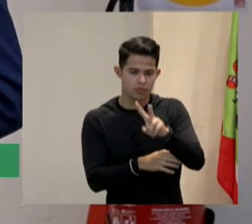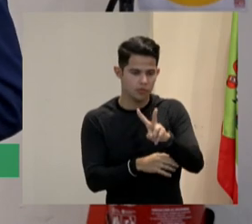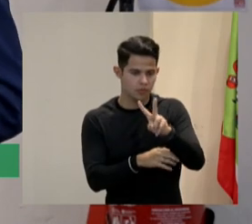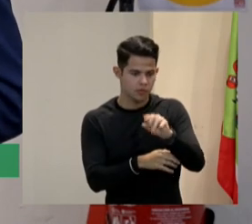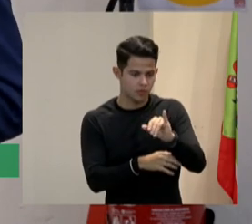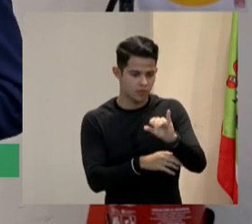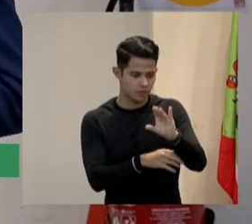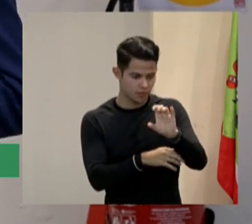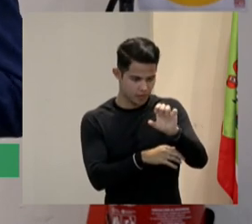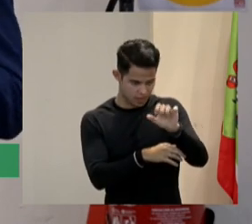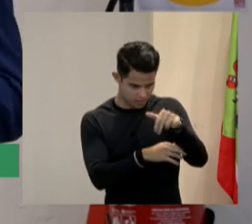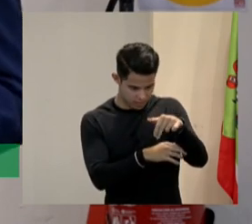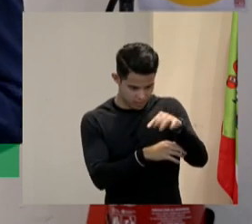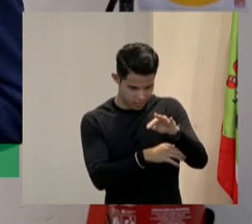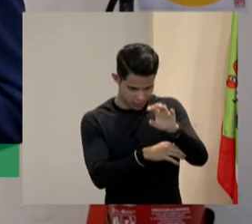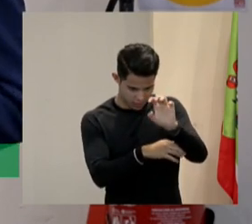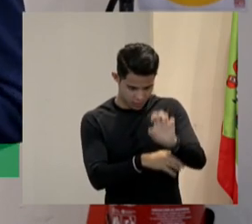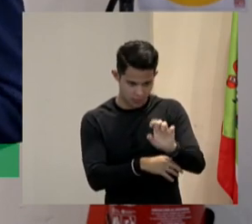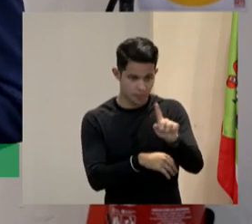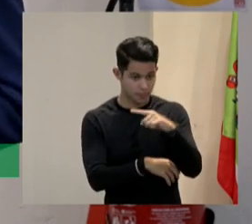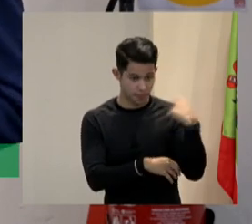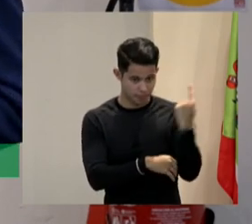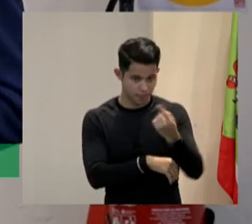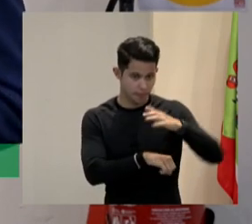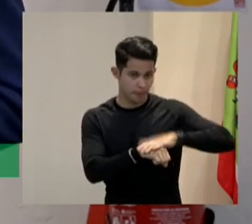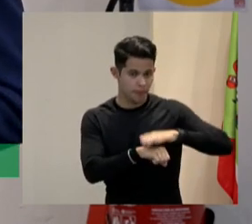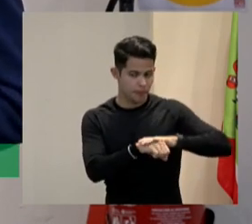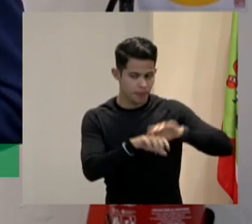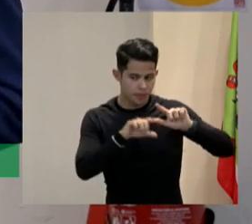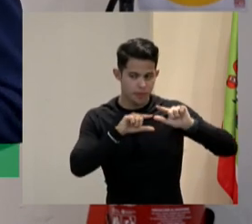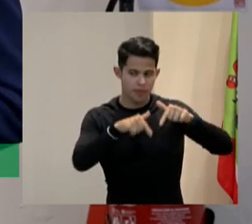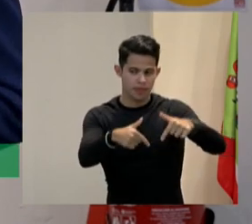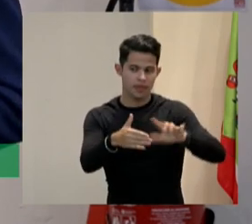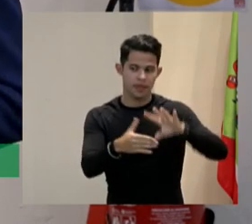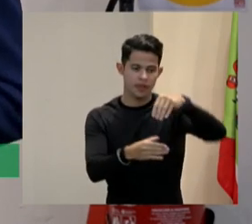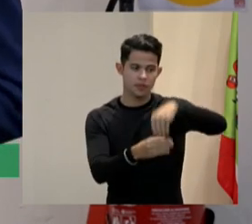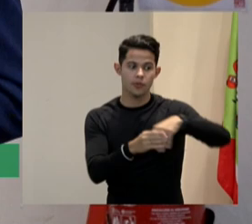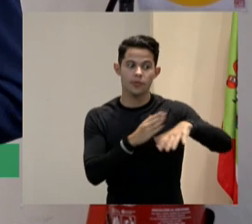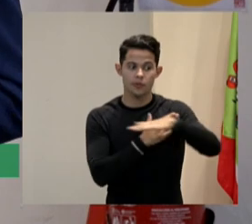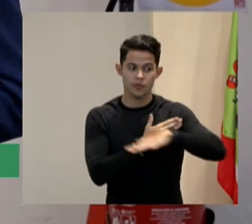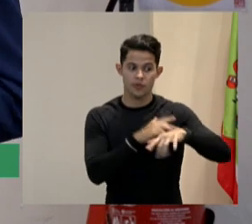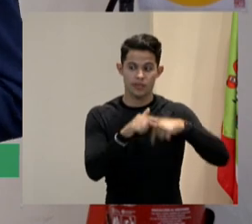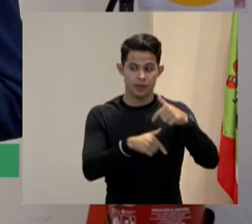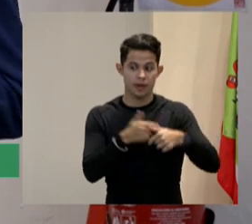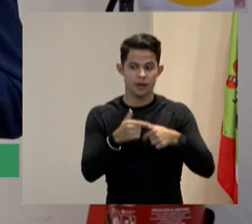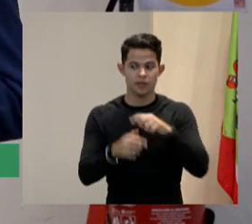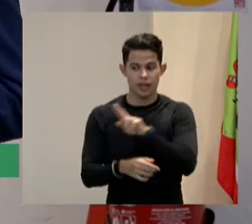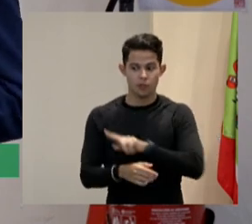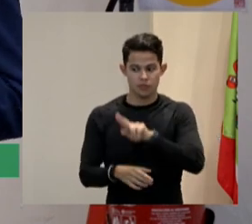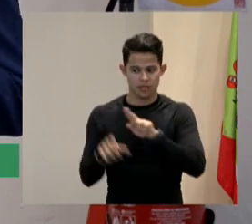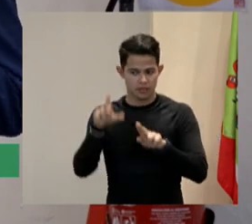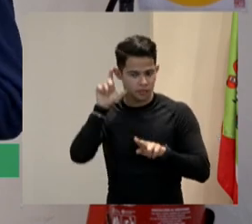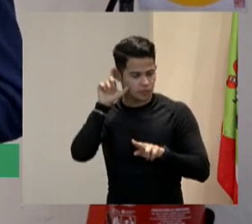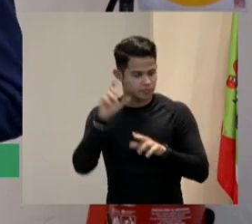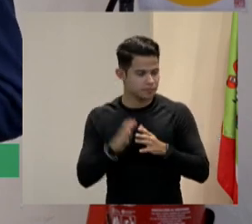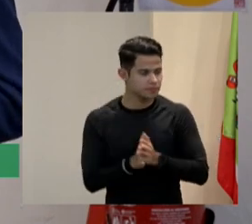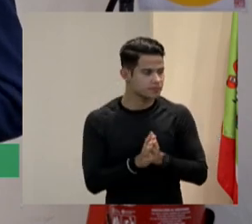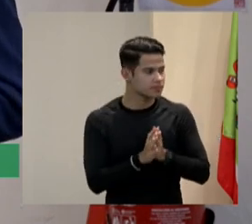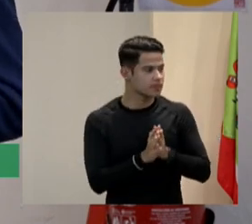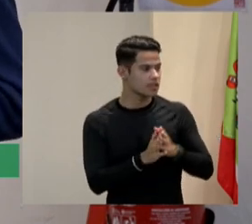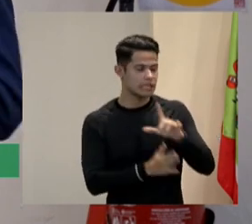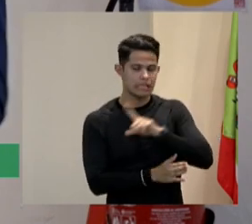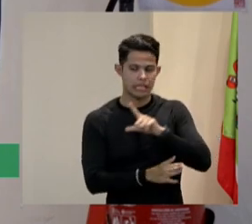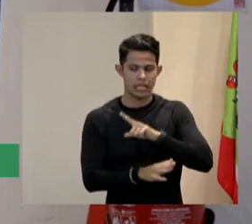sempre é questionado o que que a gente tem feito pela inclusão no mercado de trabalho né embora a gente tenha muitas